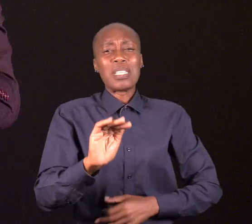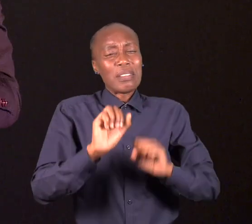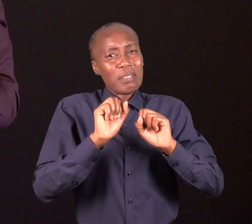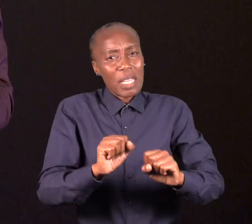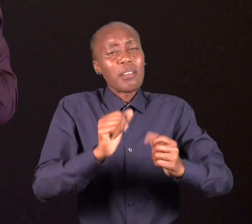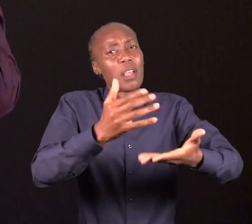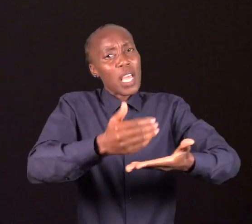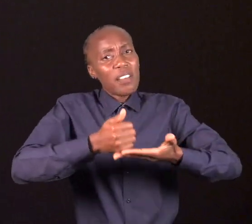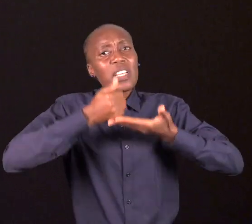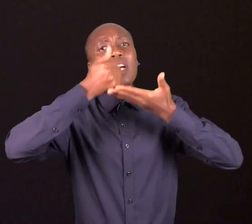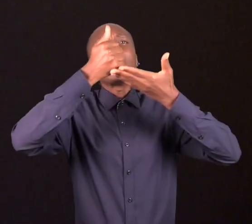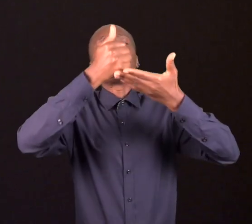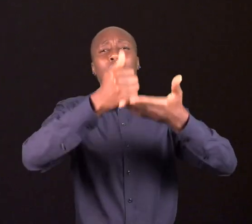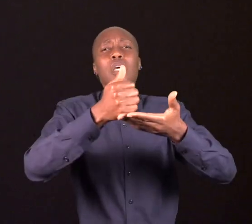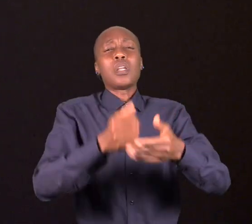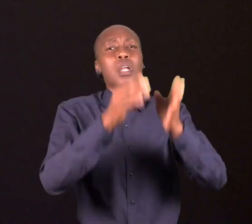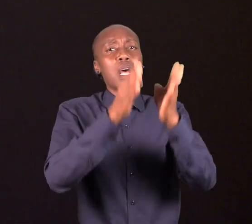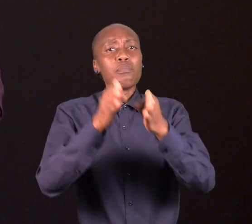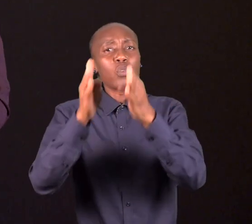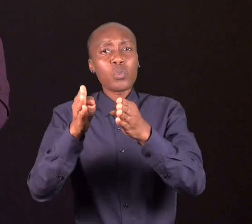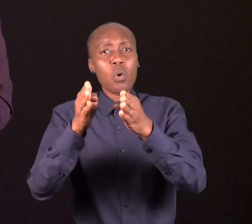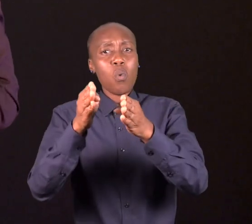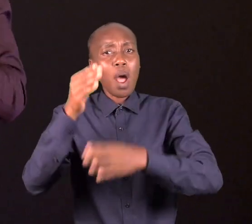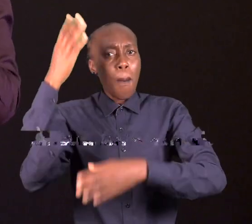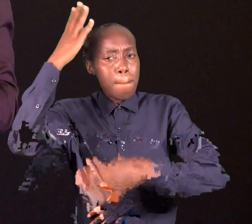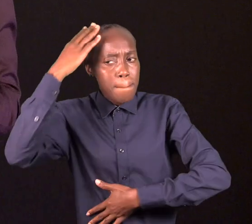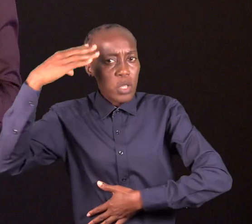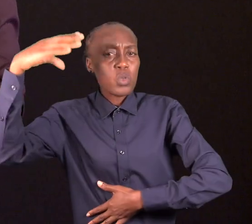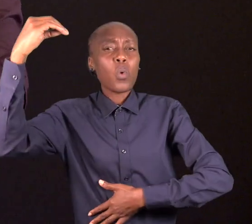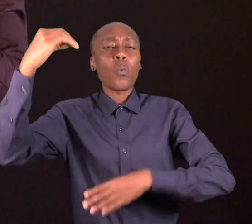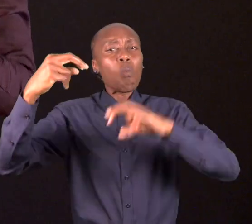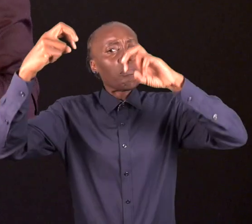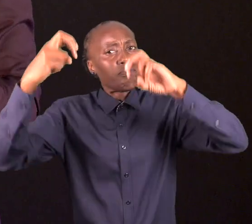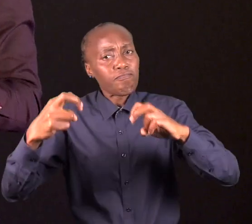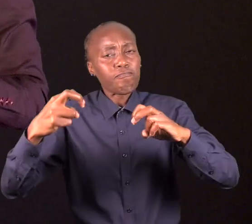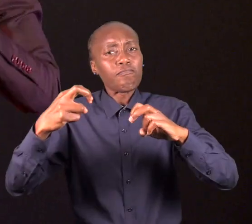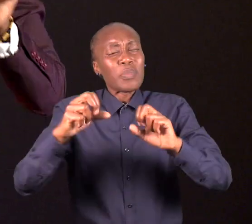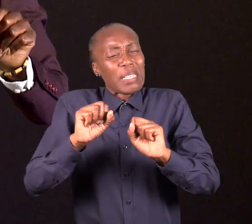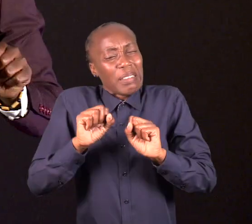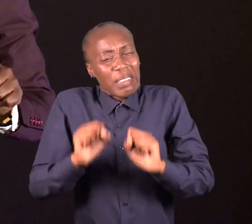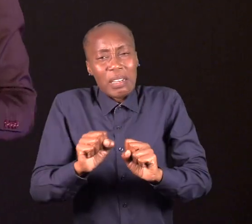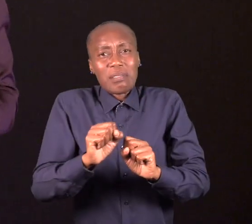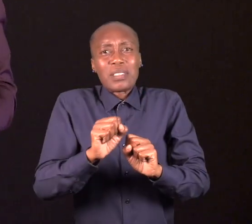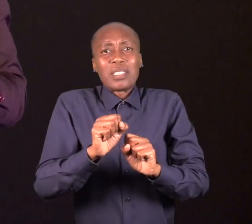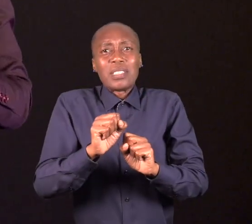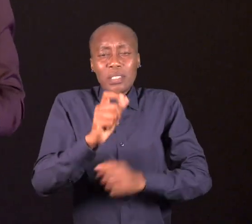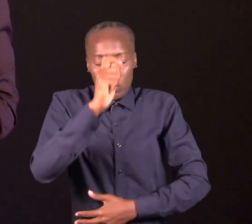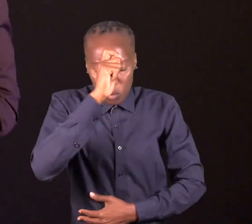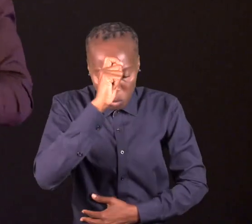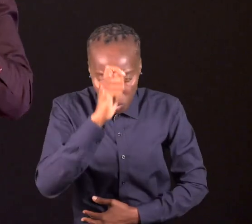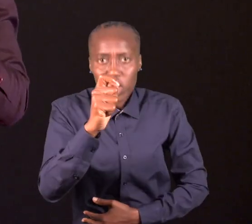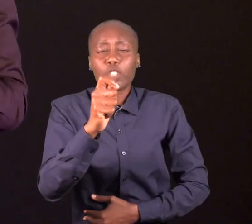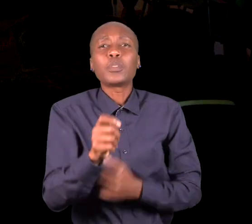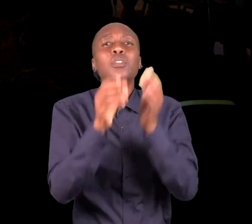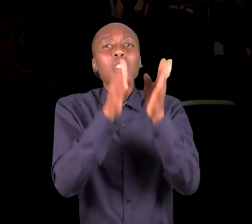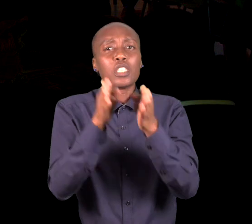apostem, investam no apoio psicossocial como forma de garantir a dignidade das pessoas,